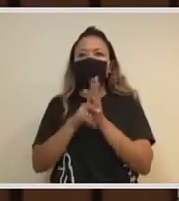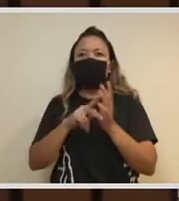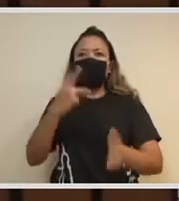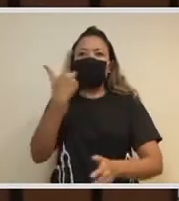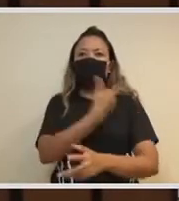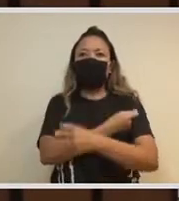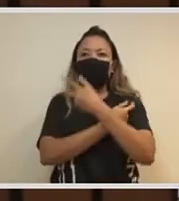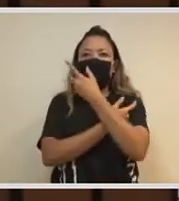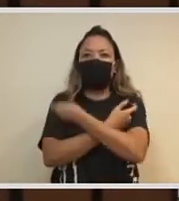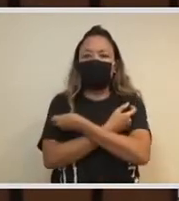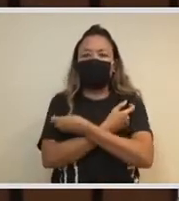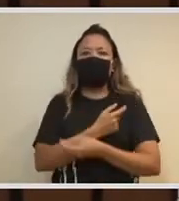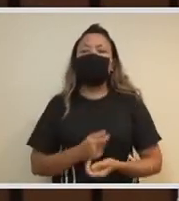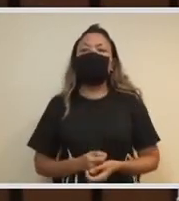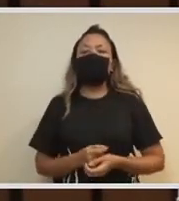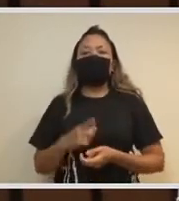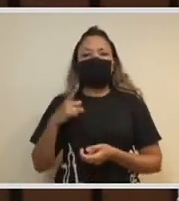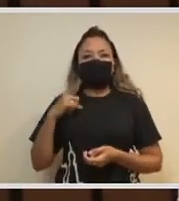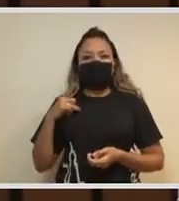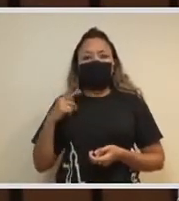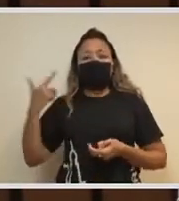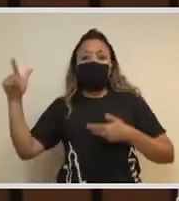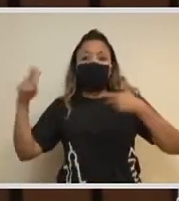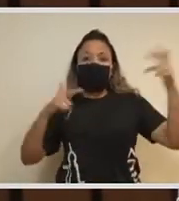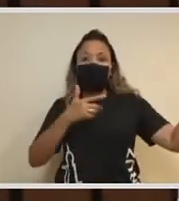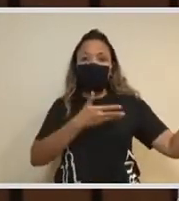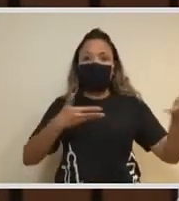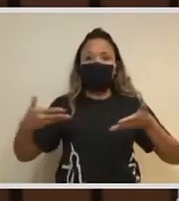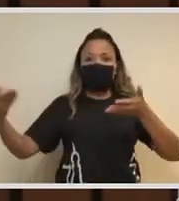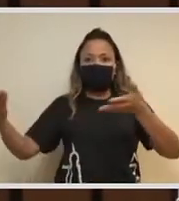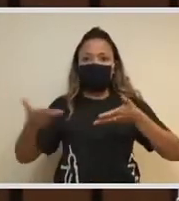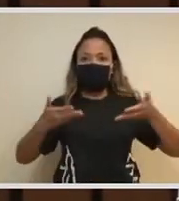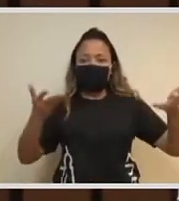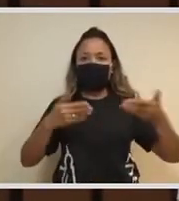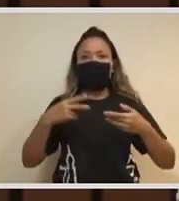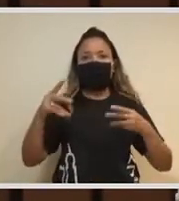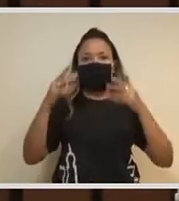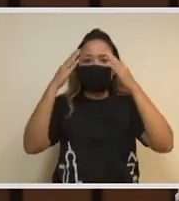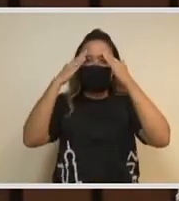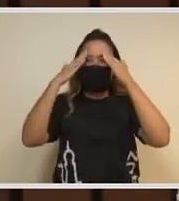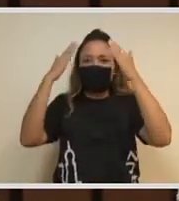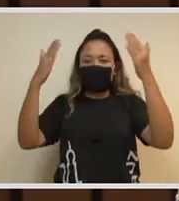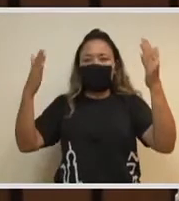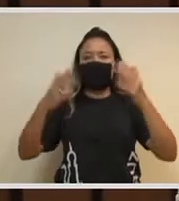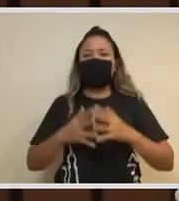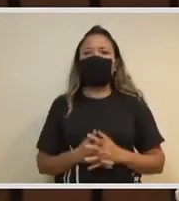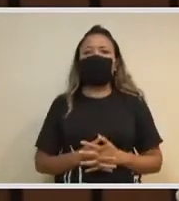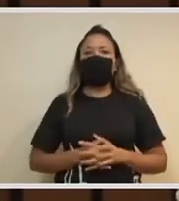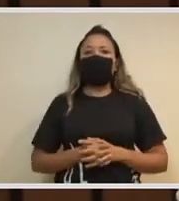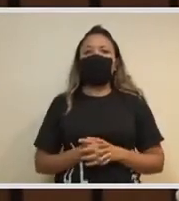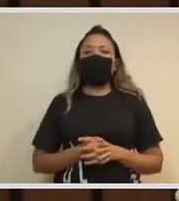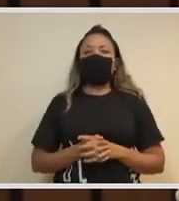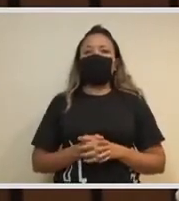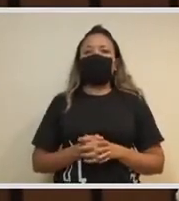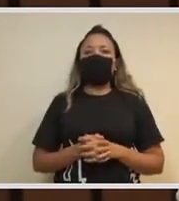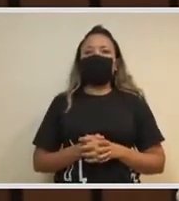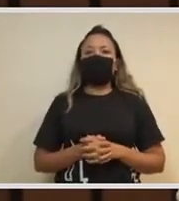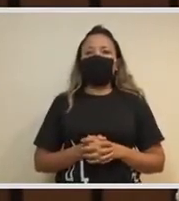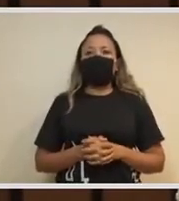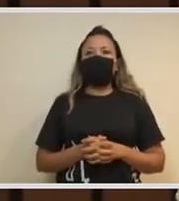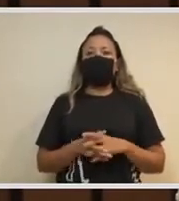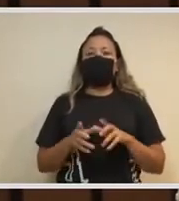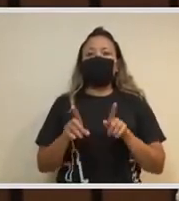também de convidados externos, que eu aproveito aqui para agradecer. Bom, eu